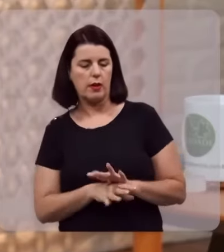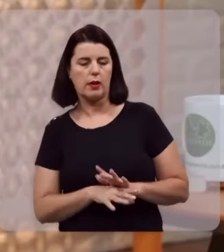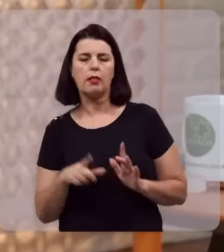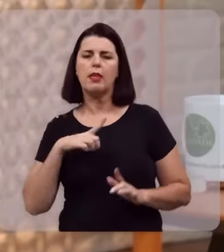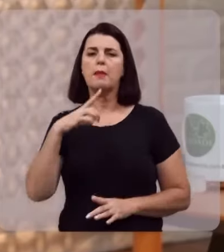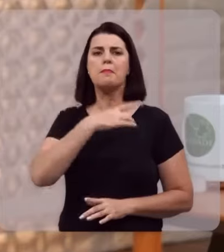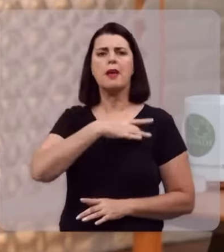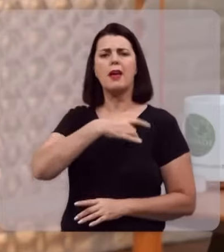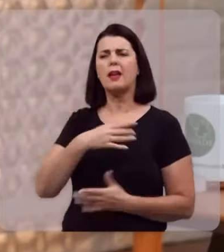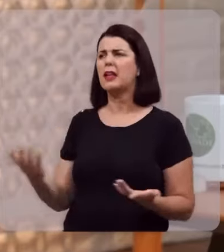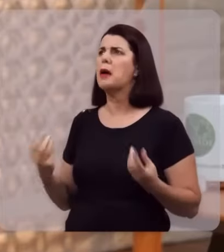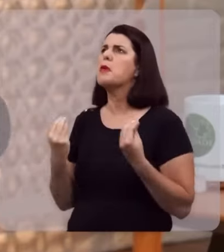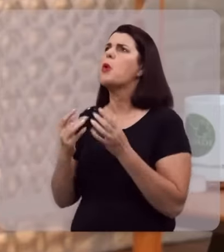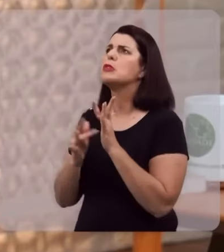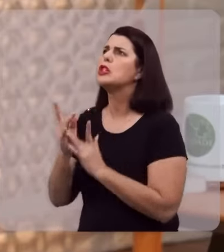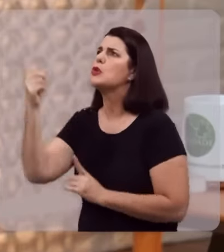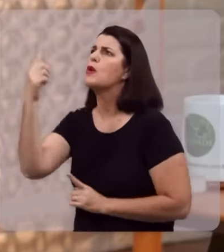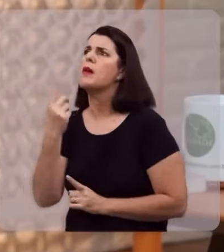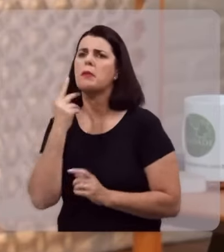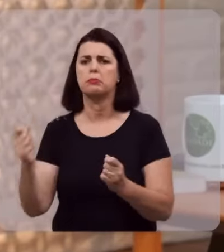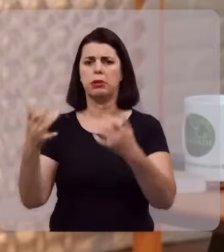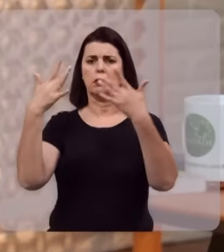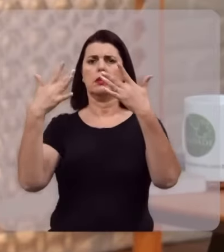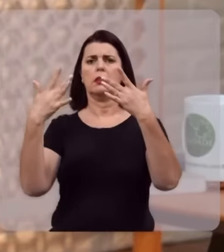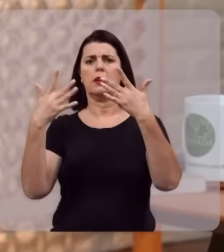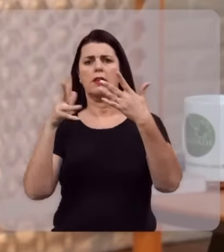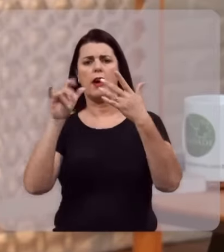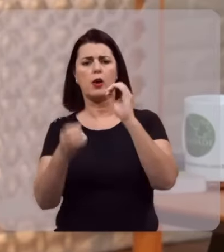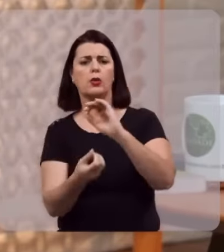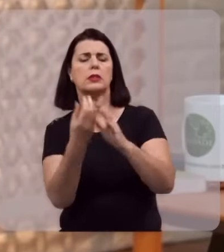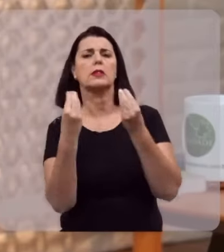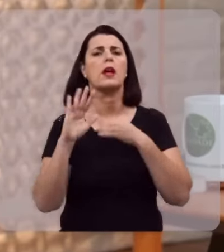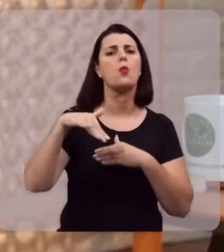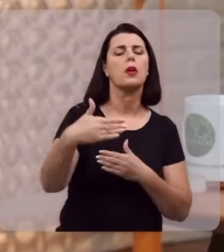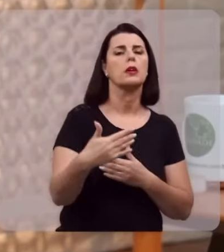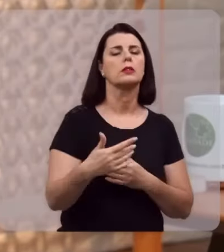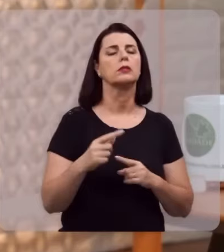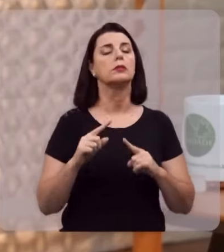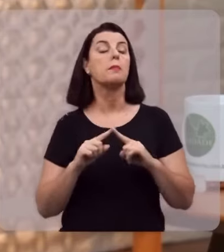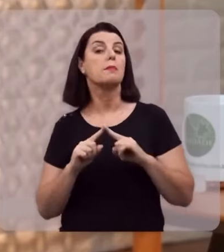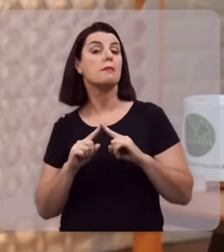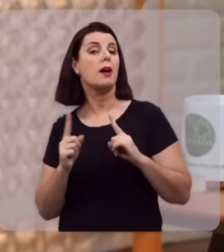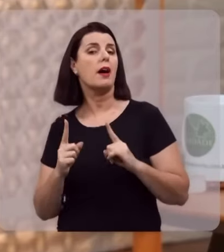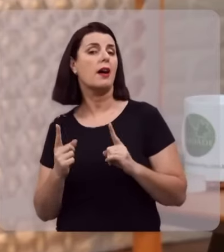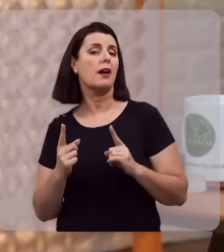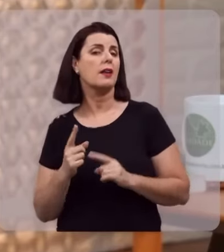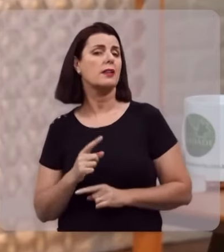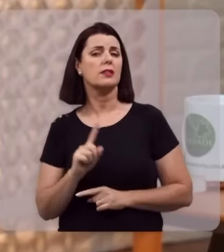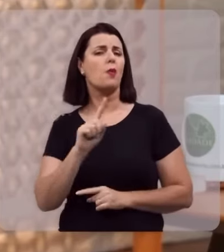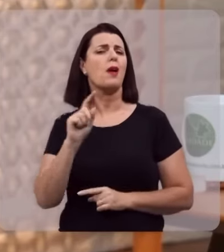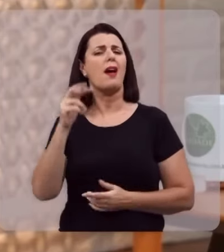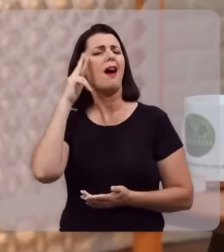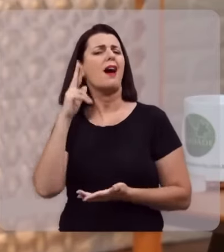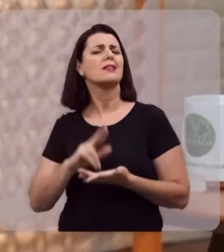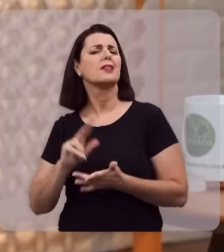conhece, tem um pouco de medo, né? Pessoal, como é que vai vir? Jesus vai aparecer, tem medo de acontecer, isso quando vai acontecer, mas isso não